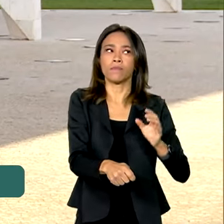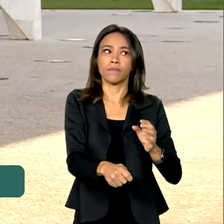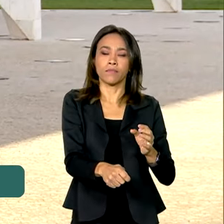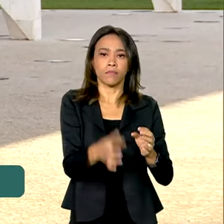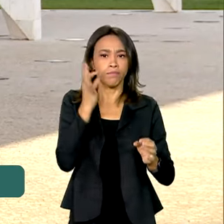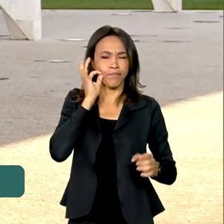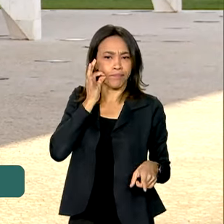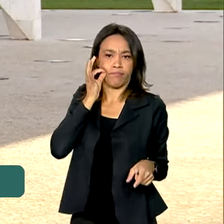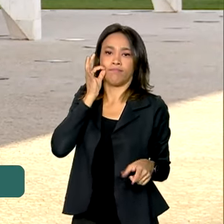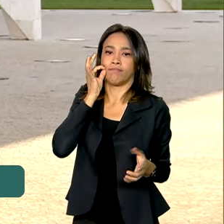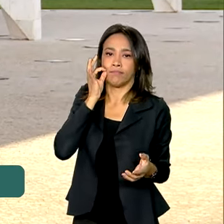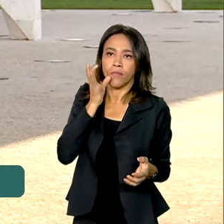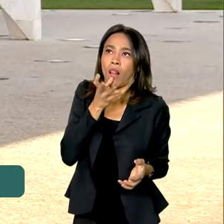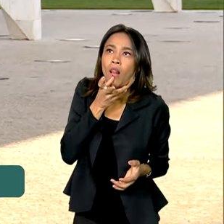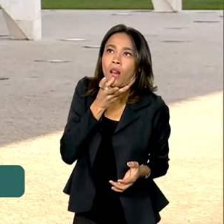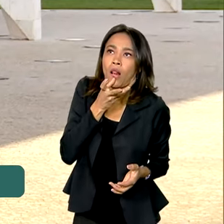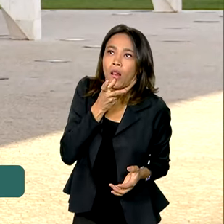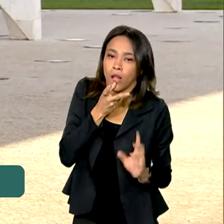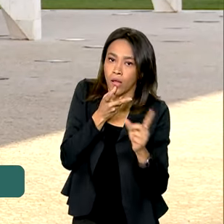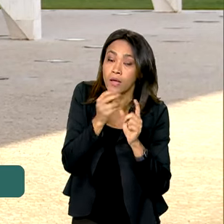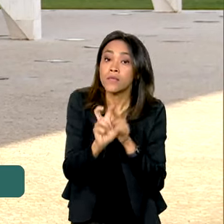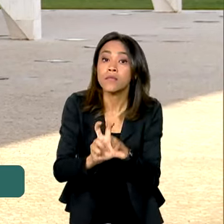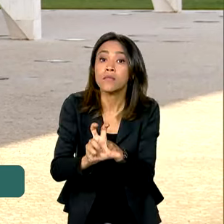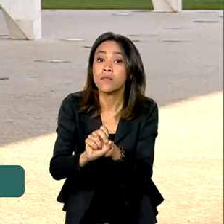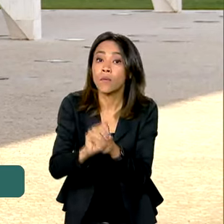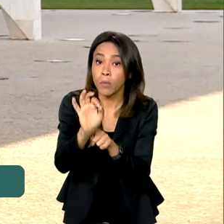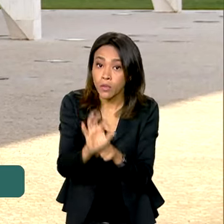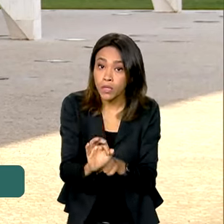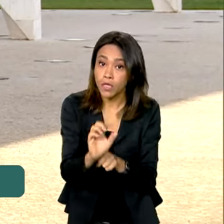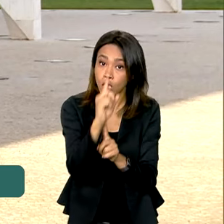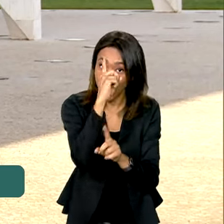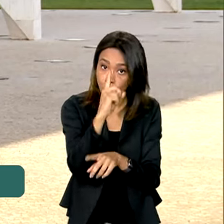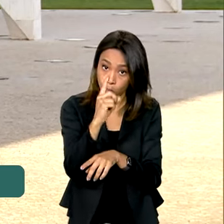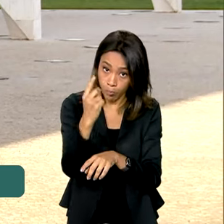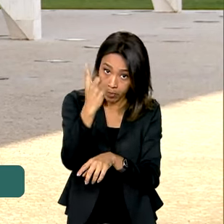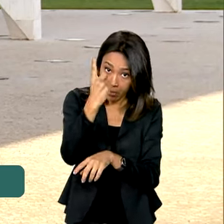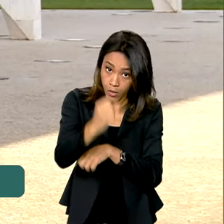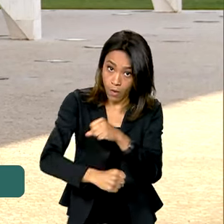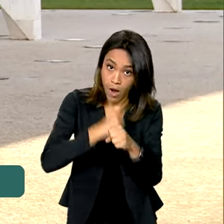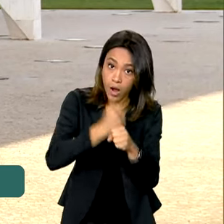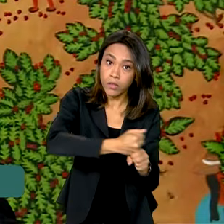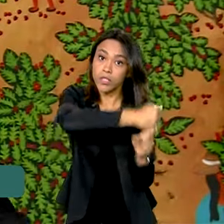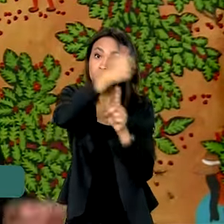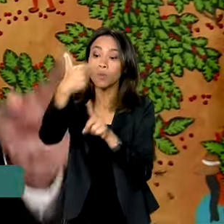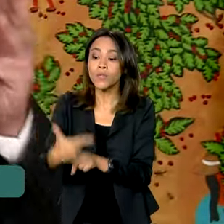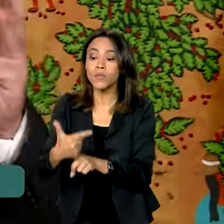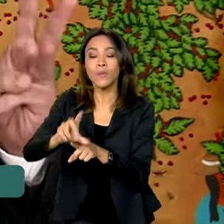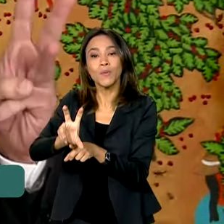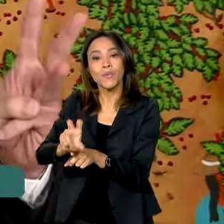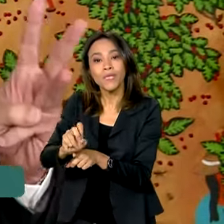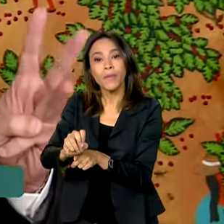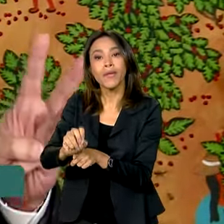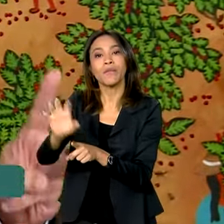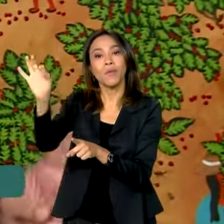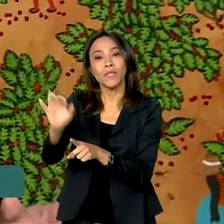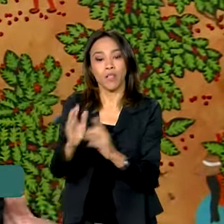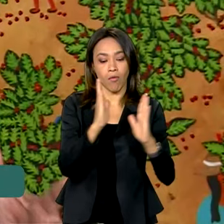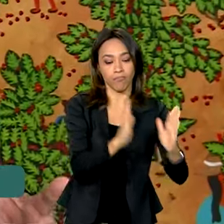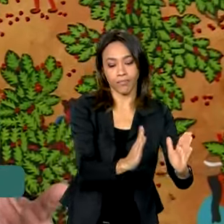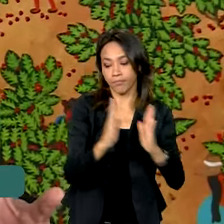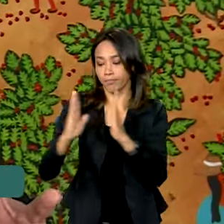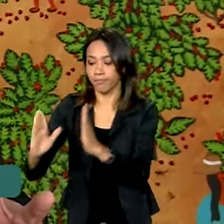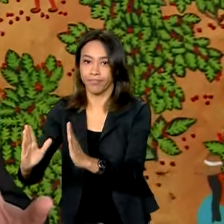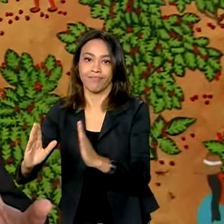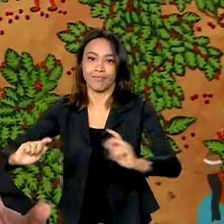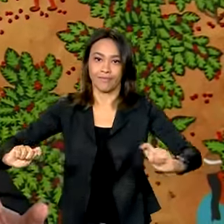mais rápida. 50% no primeiro ano e 50% no segundo. São três desafios que estão